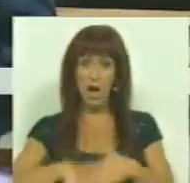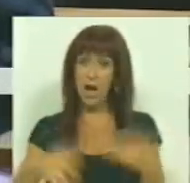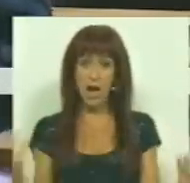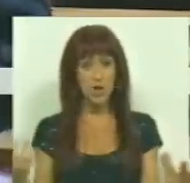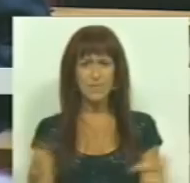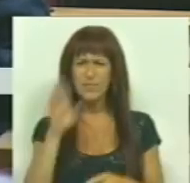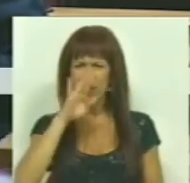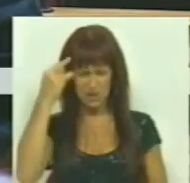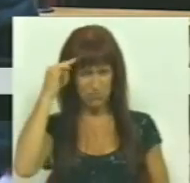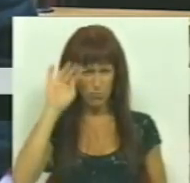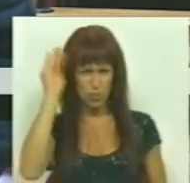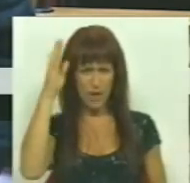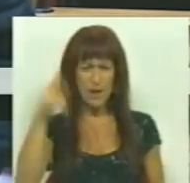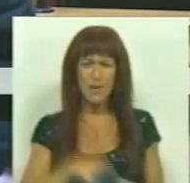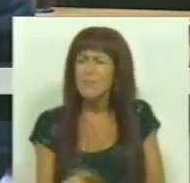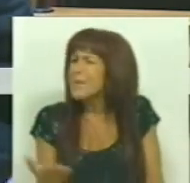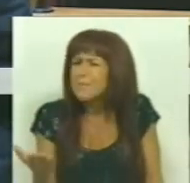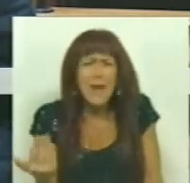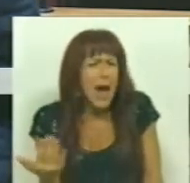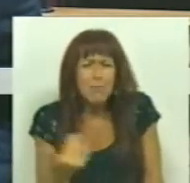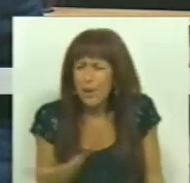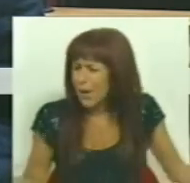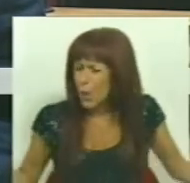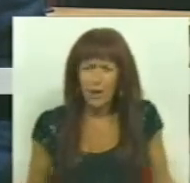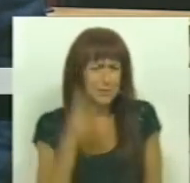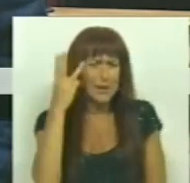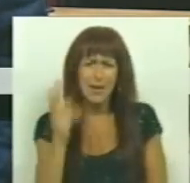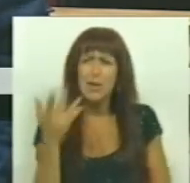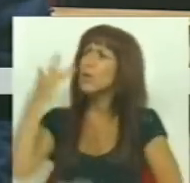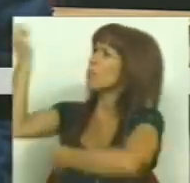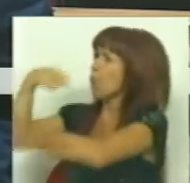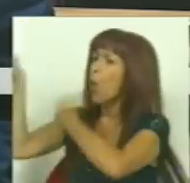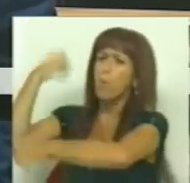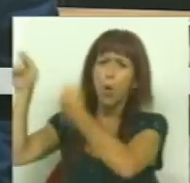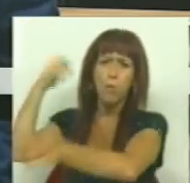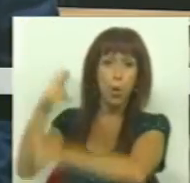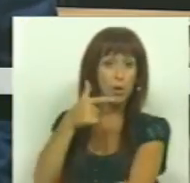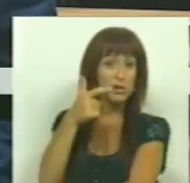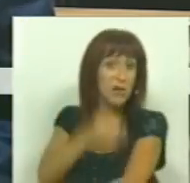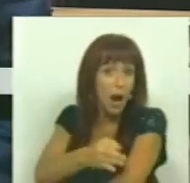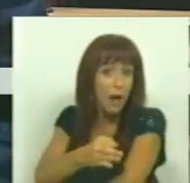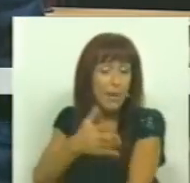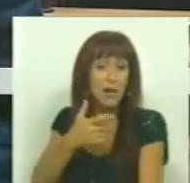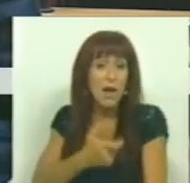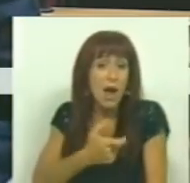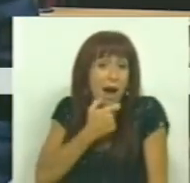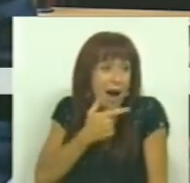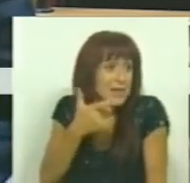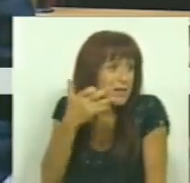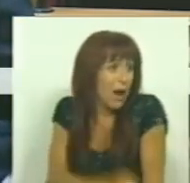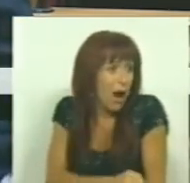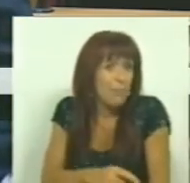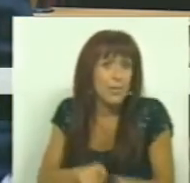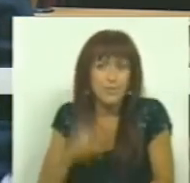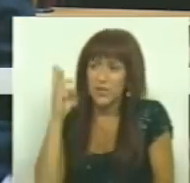se tem a noção de que isto não chega a 3 anos de exportações da TAP. Só a TAP, em 3 anos,